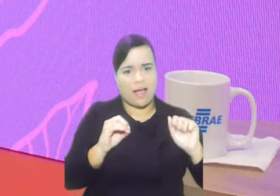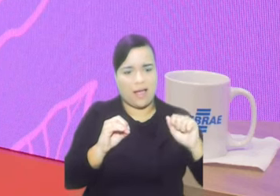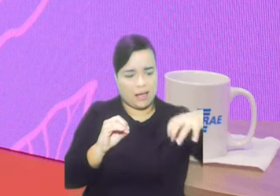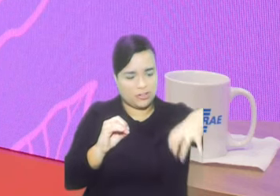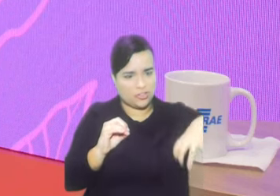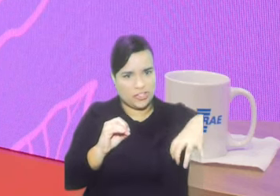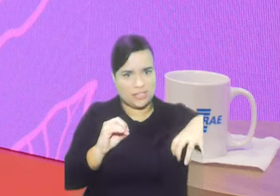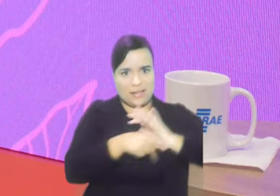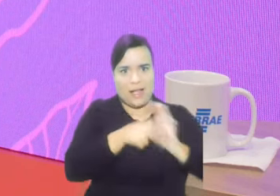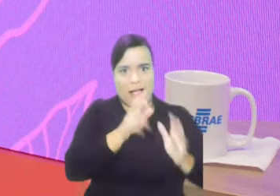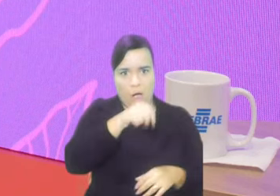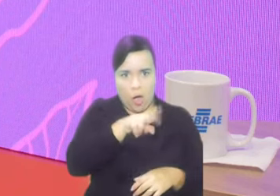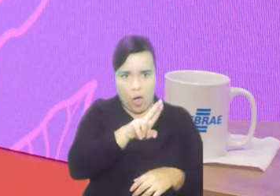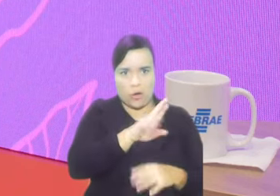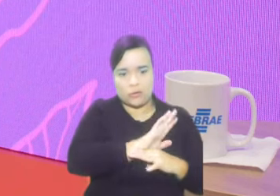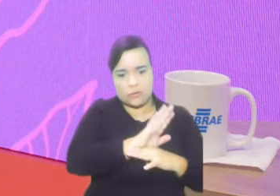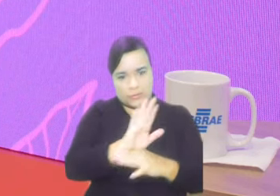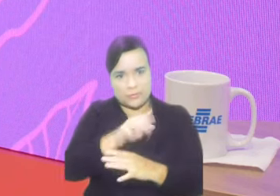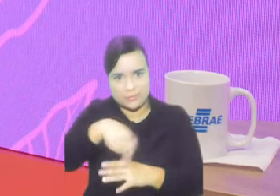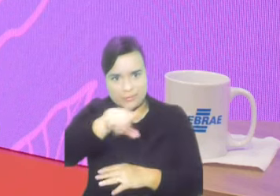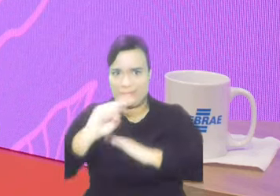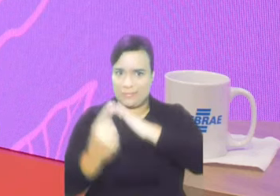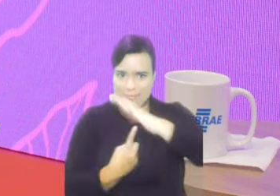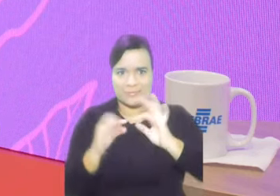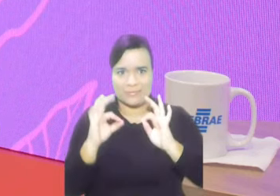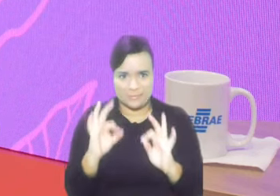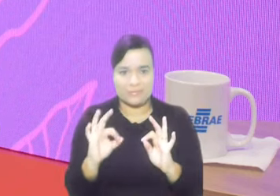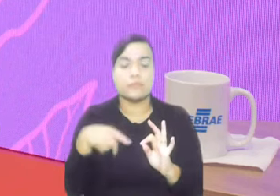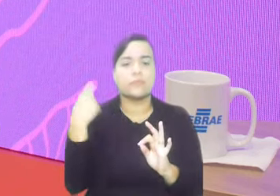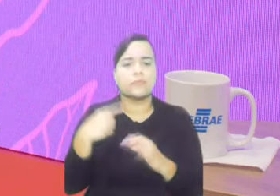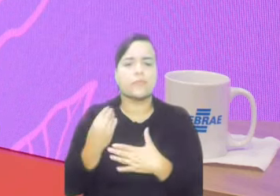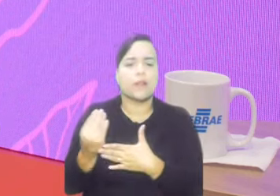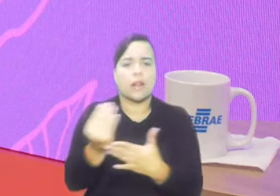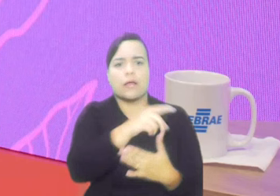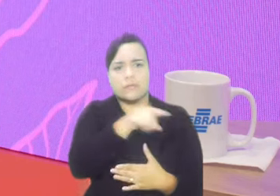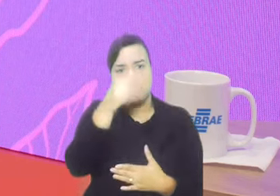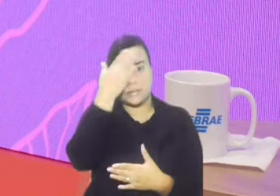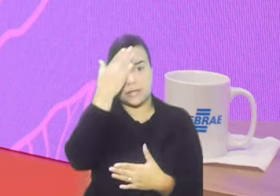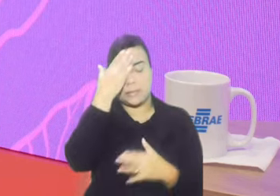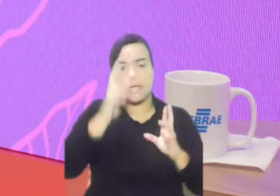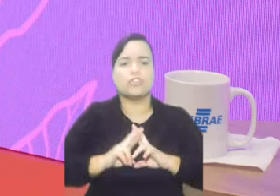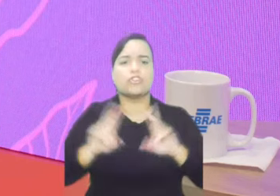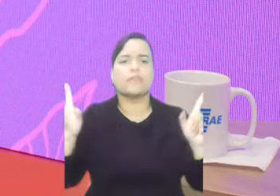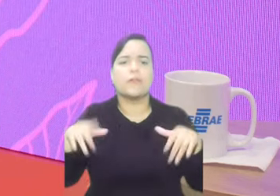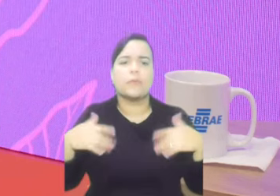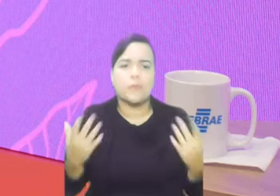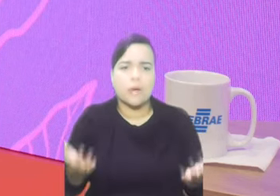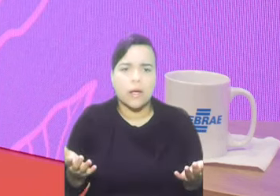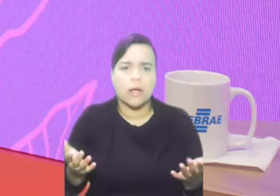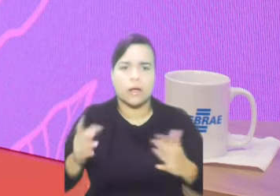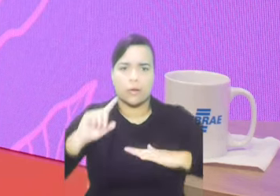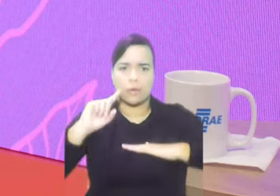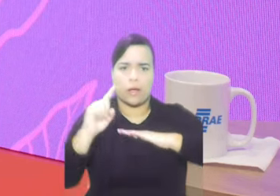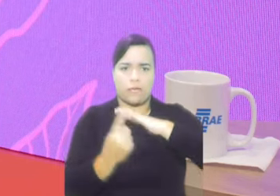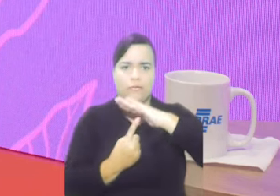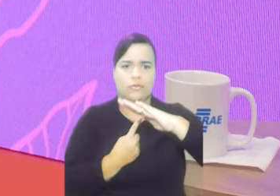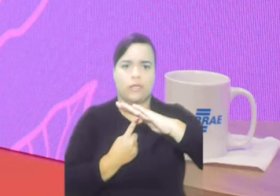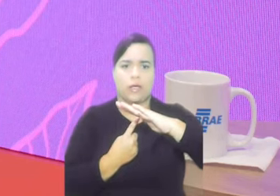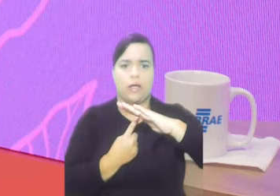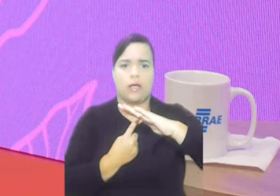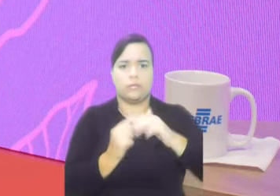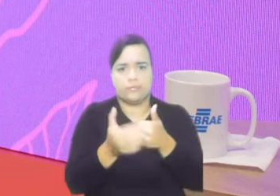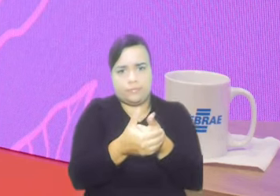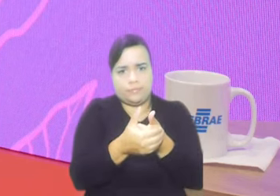Agência da ONU para Refugiados. E para a gente poder levar conhecimento para quem está nos acompanhando, qual a diferença